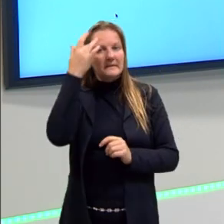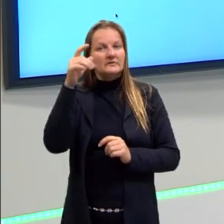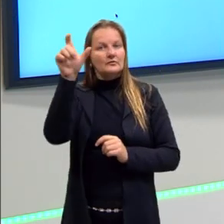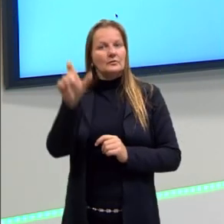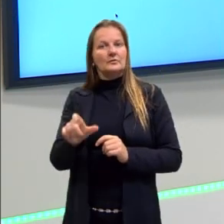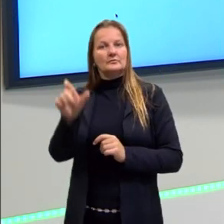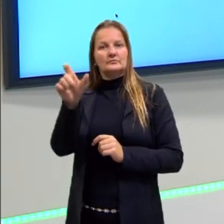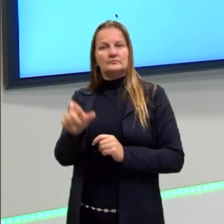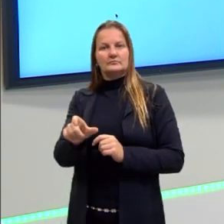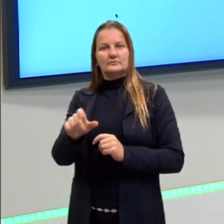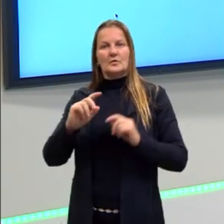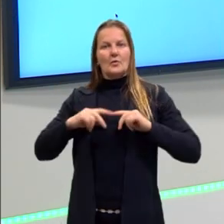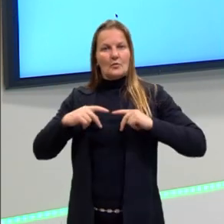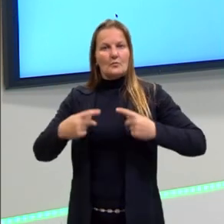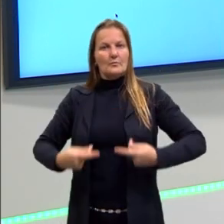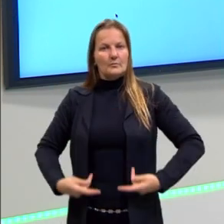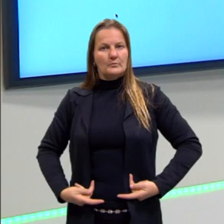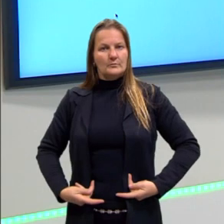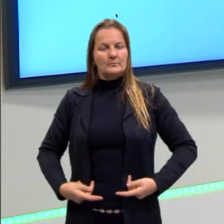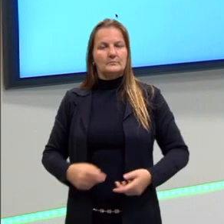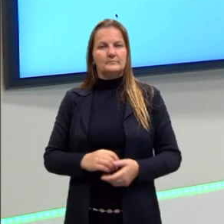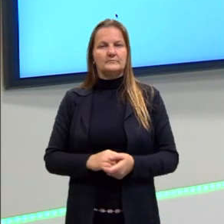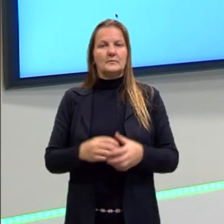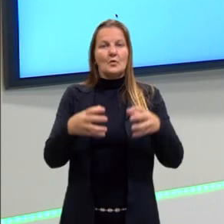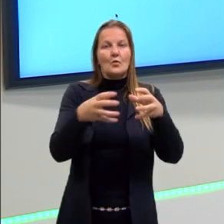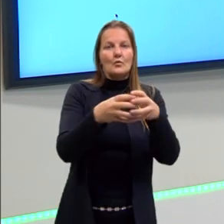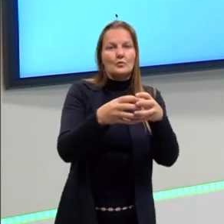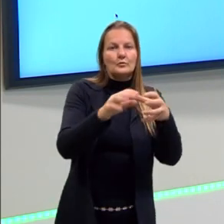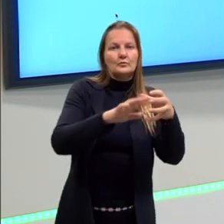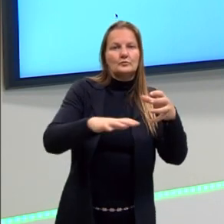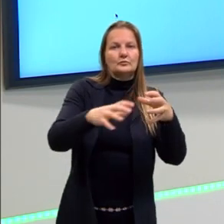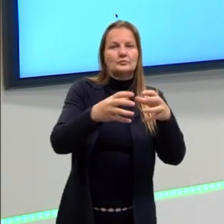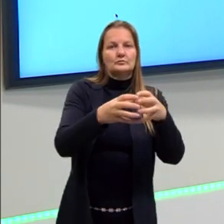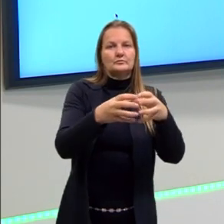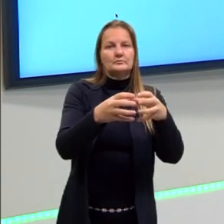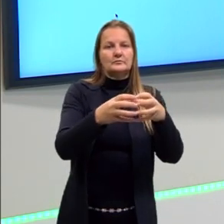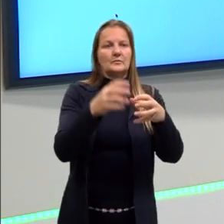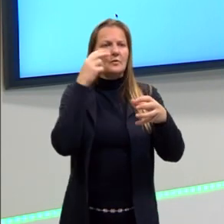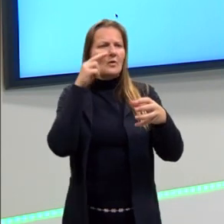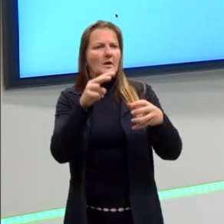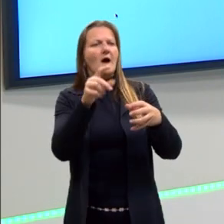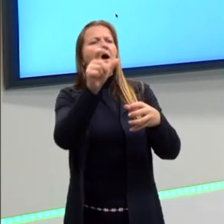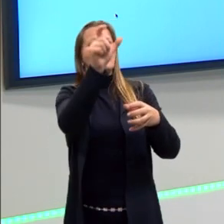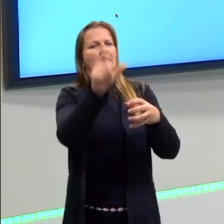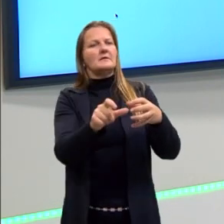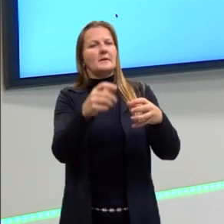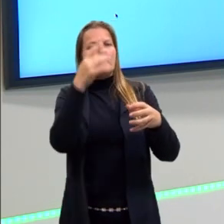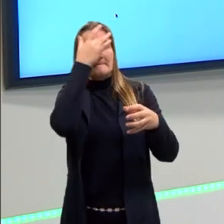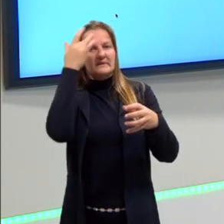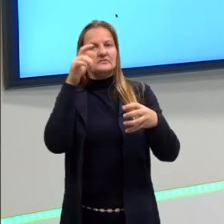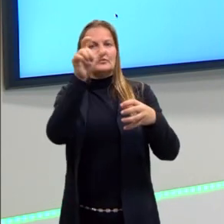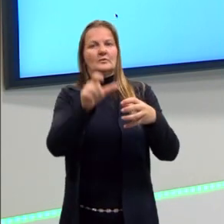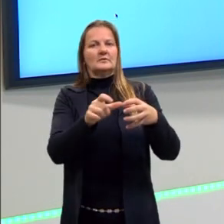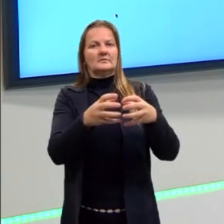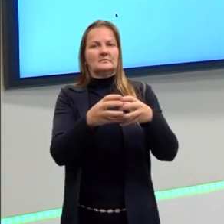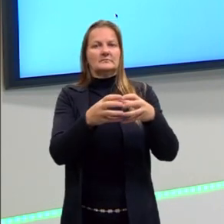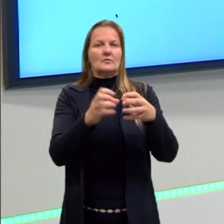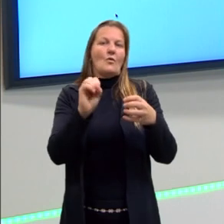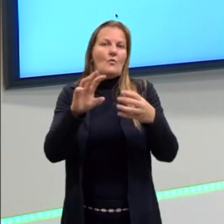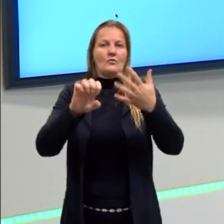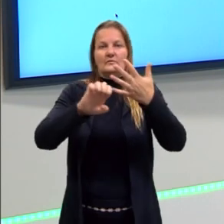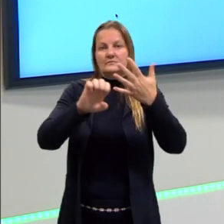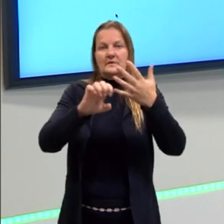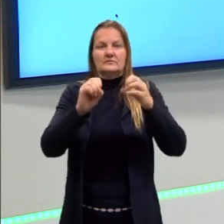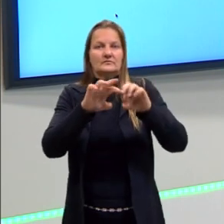para determinar alguma espécie, certo? Para a gente olhar, assim, ó, essa espécie tal, por causa que